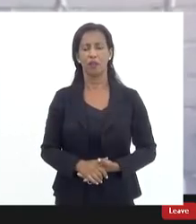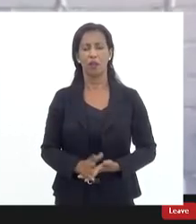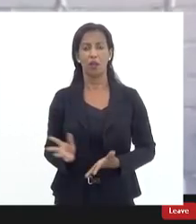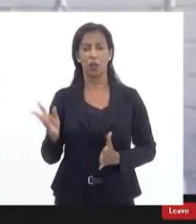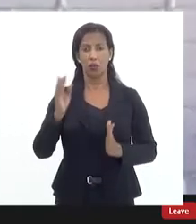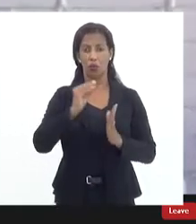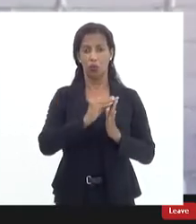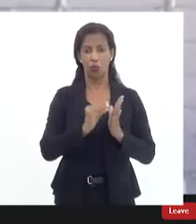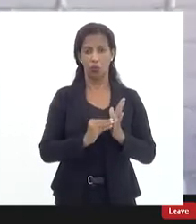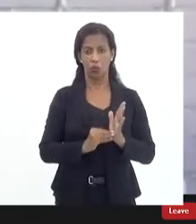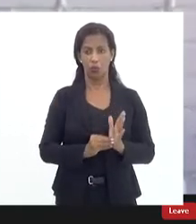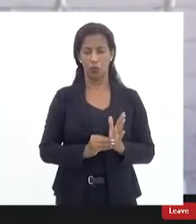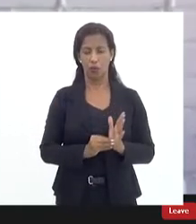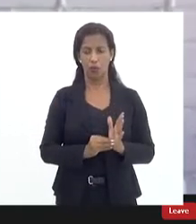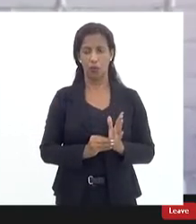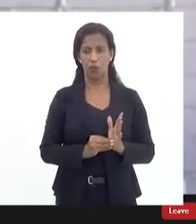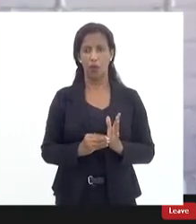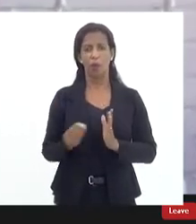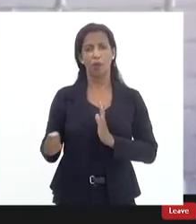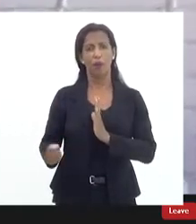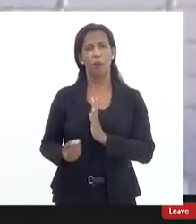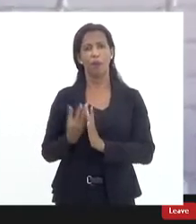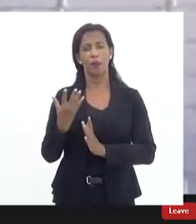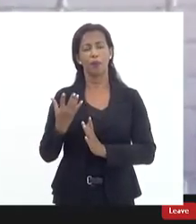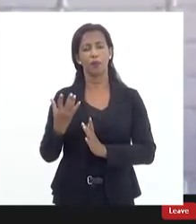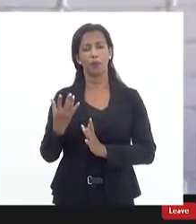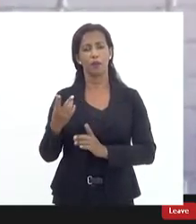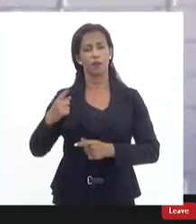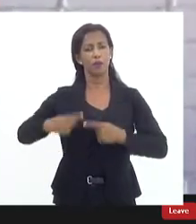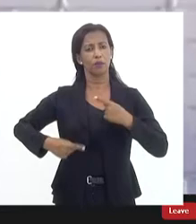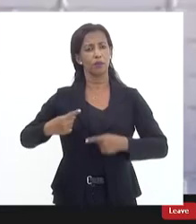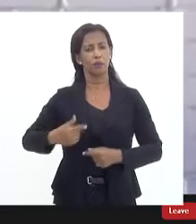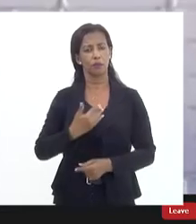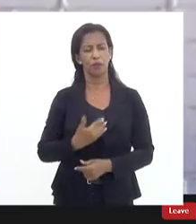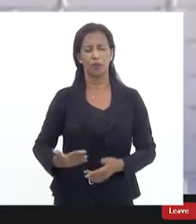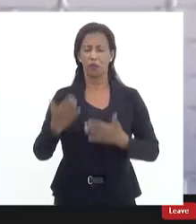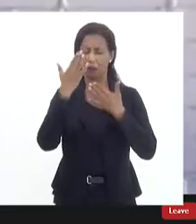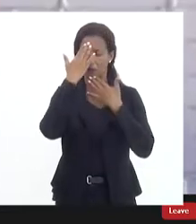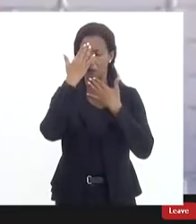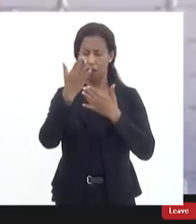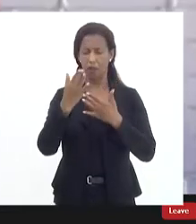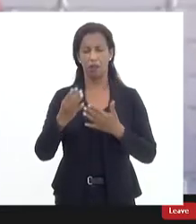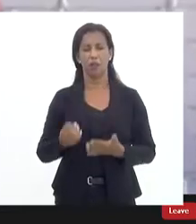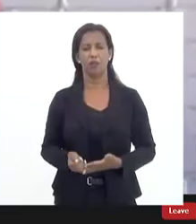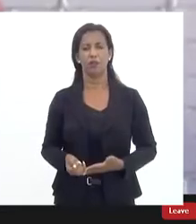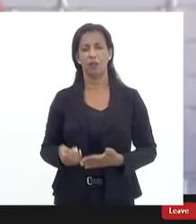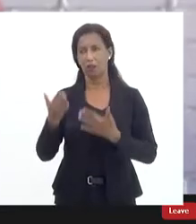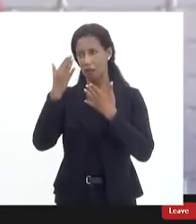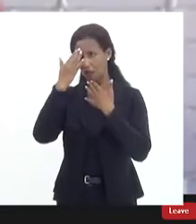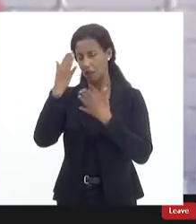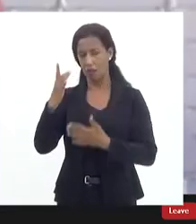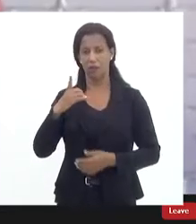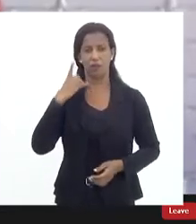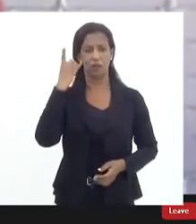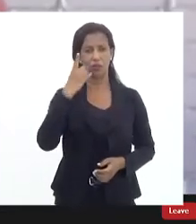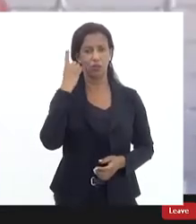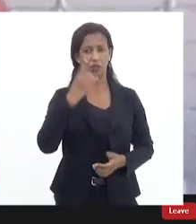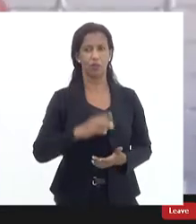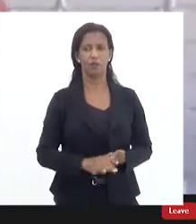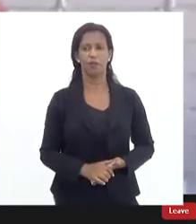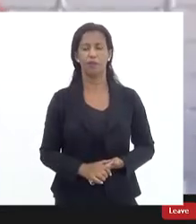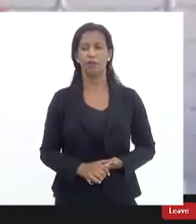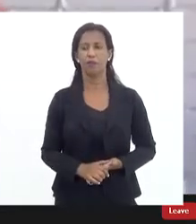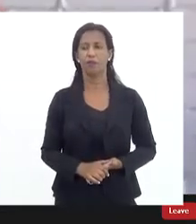colocadas para a produção da política pública então agradeço aos convidados agradeço aos deputados agradeço